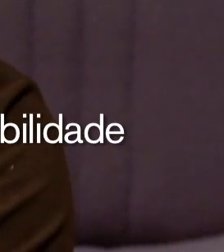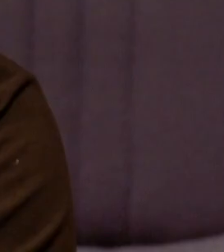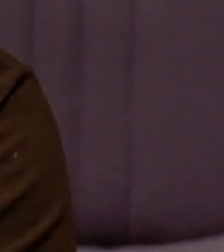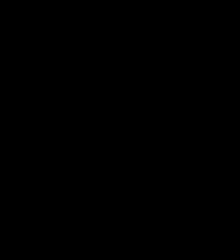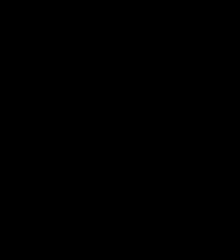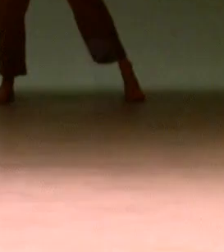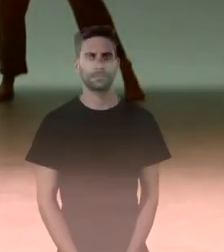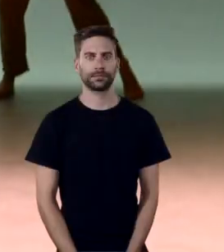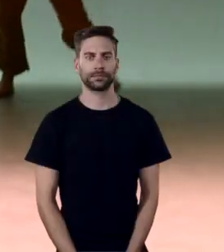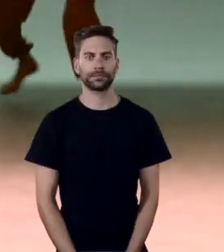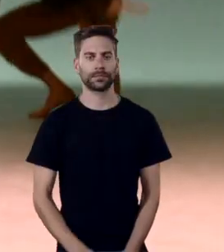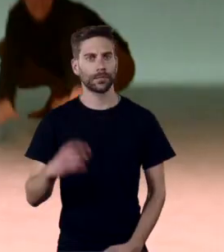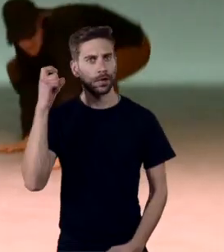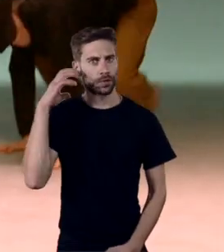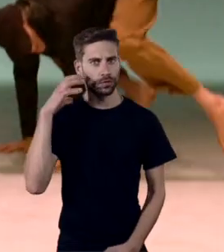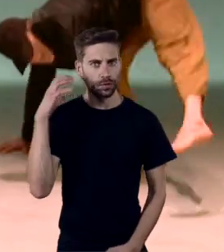vendo.